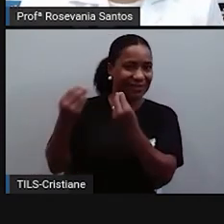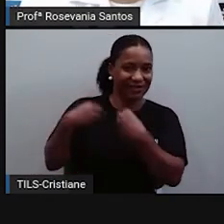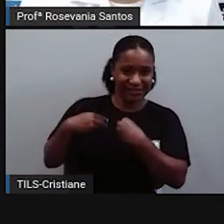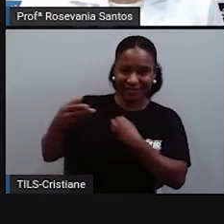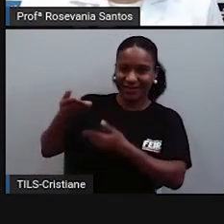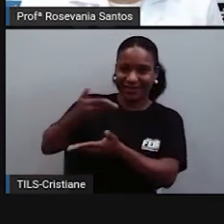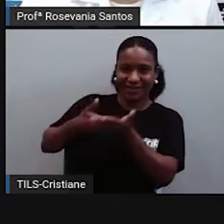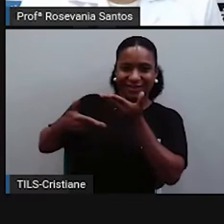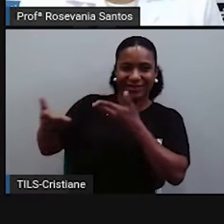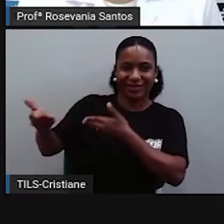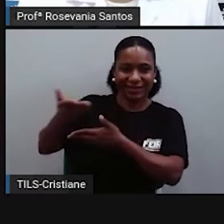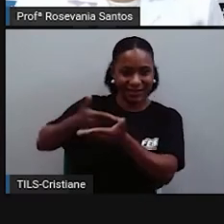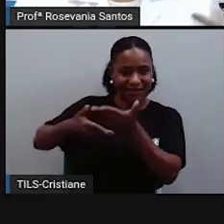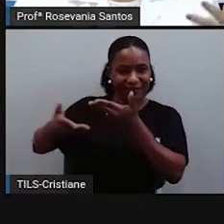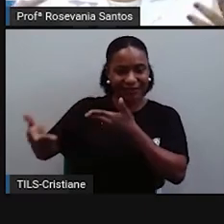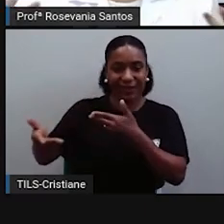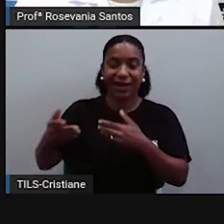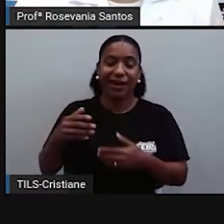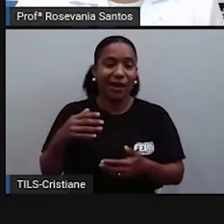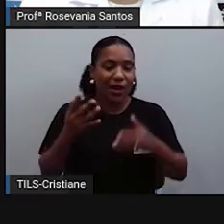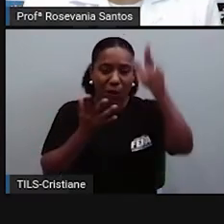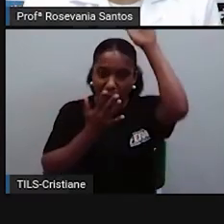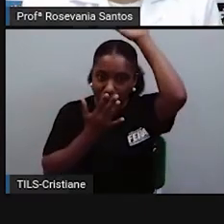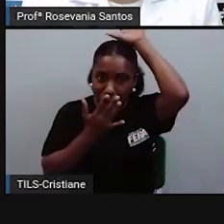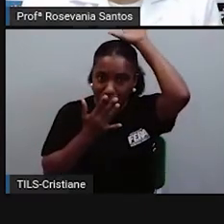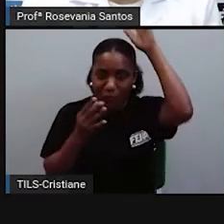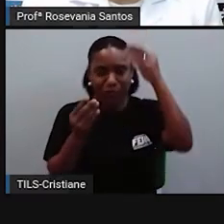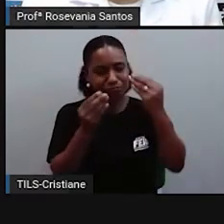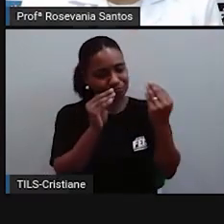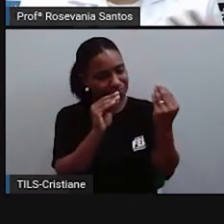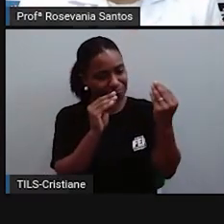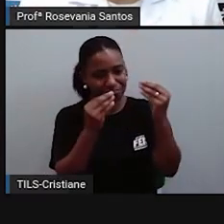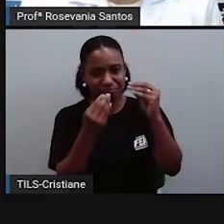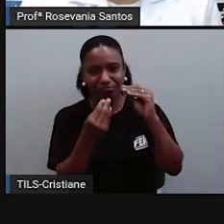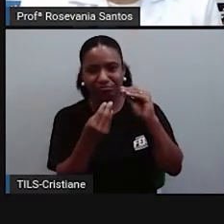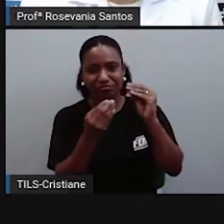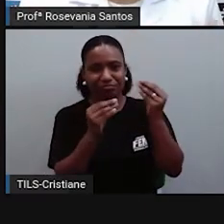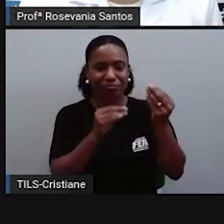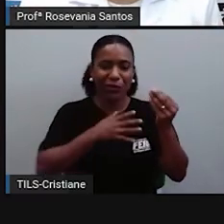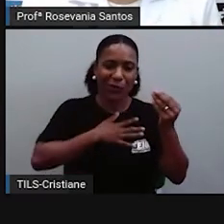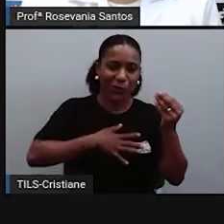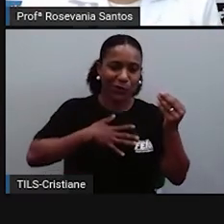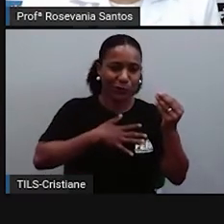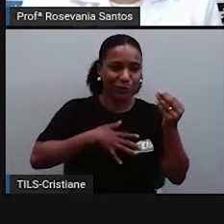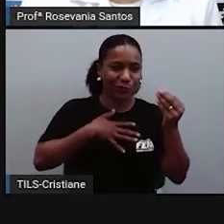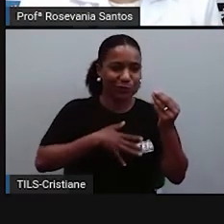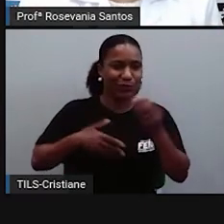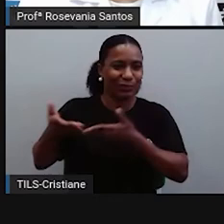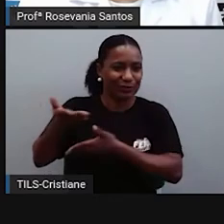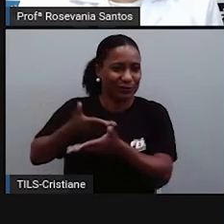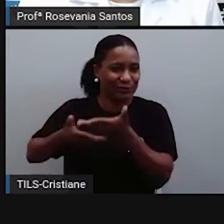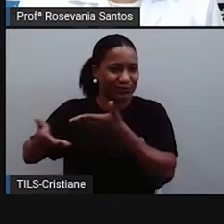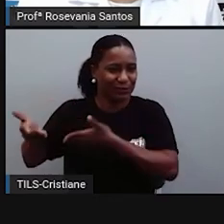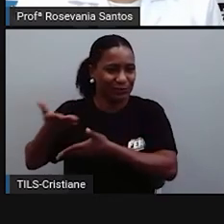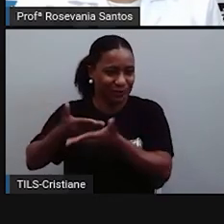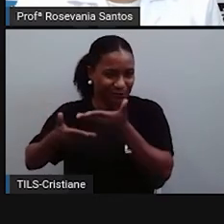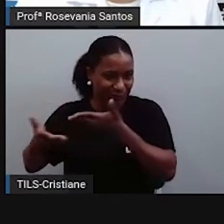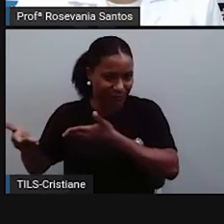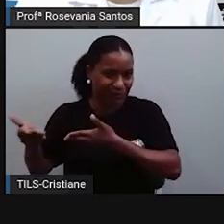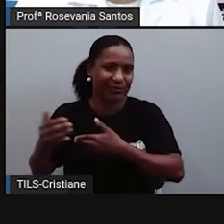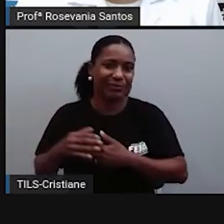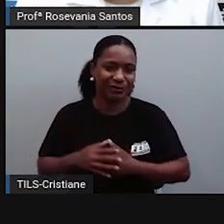acabou conquistando um pouco, né? A, vamos dizer assim, né? A amizade e a confiança deles. E aí,